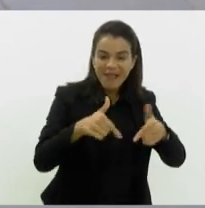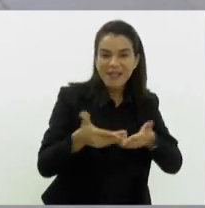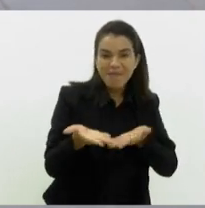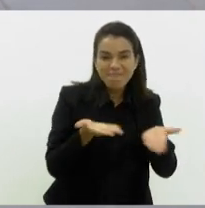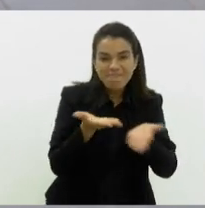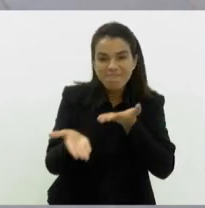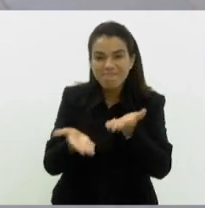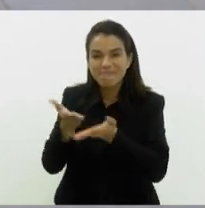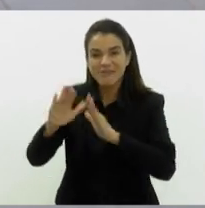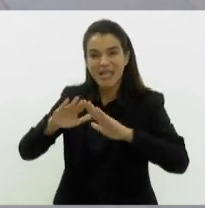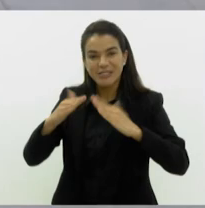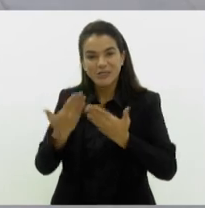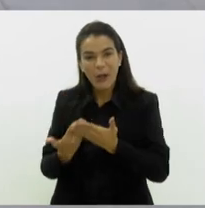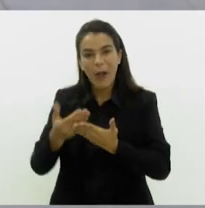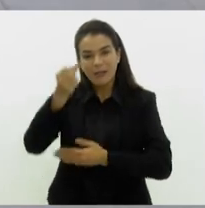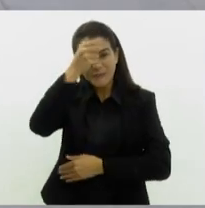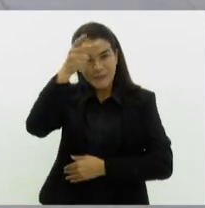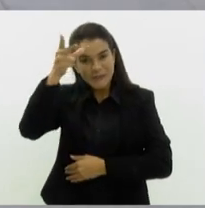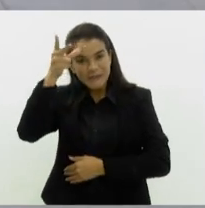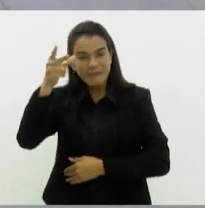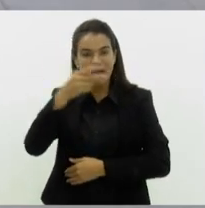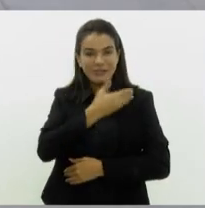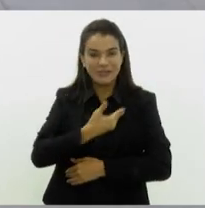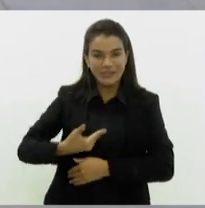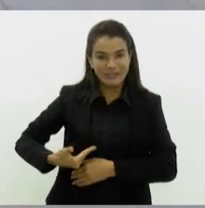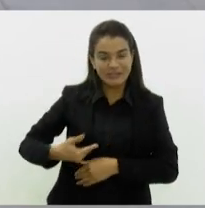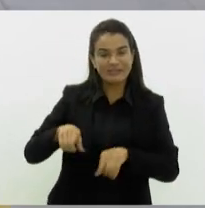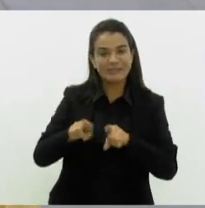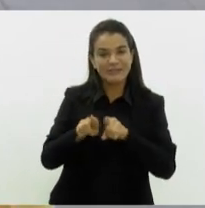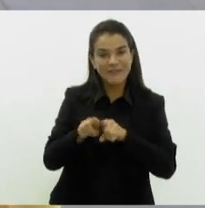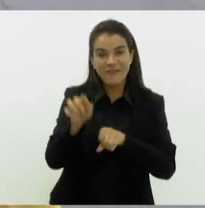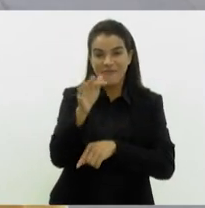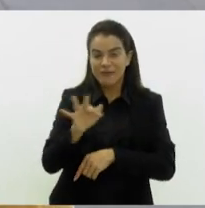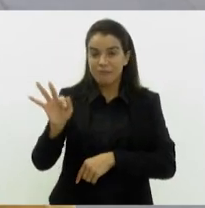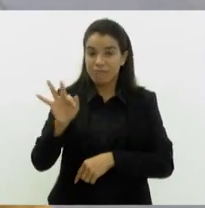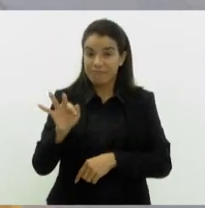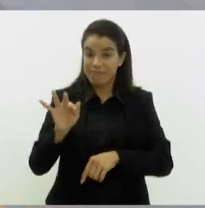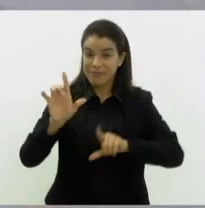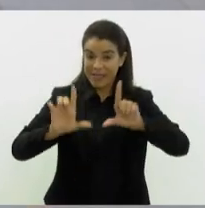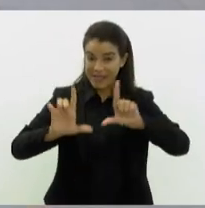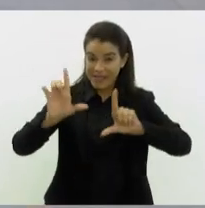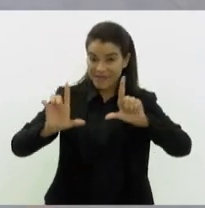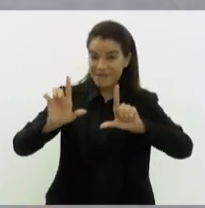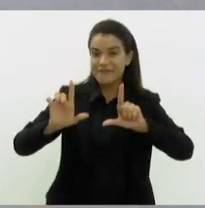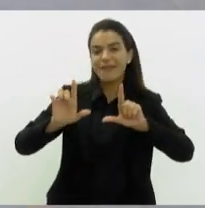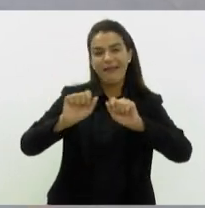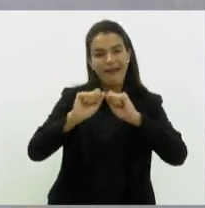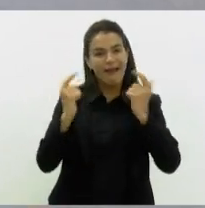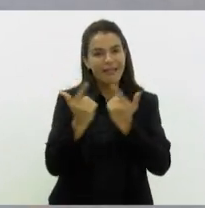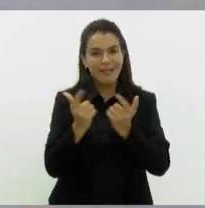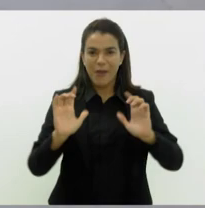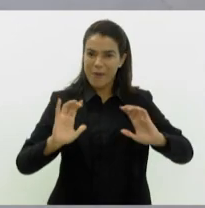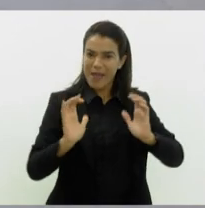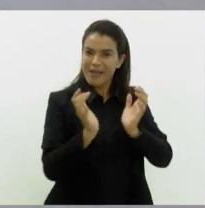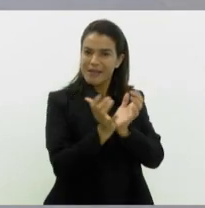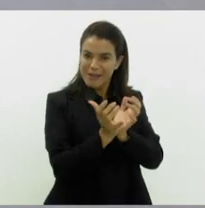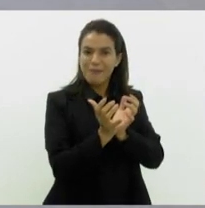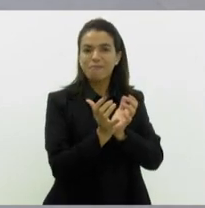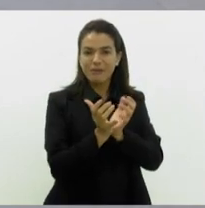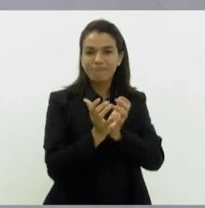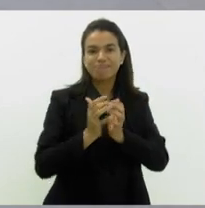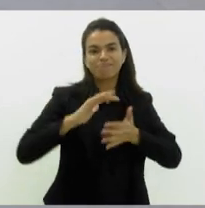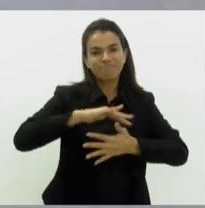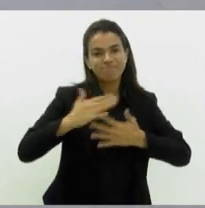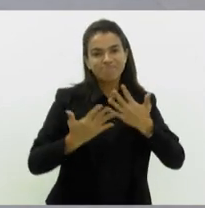escolas municipais, estaduais e federais. Aqui na TV Alerja, nós temos uma grande equipe de libras, que faz esse